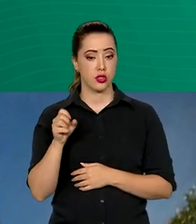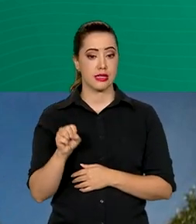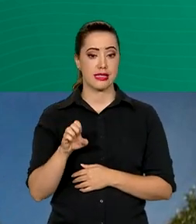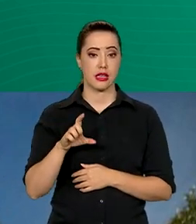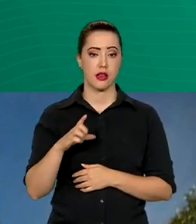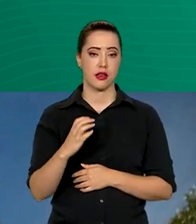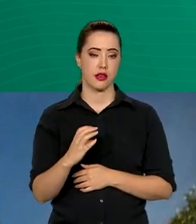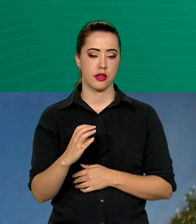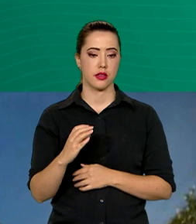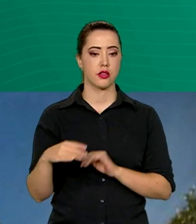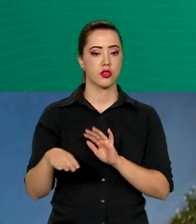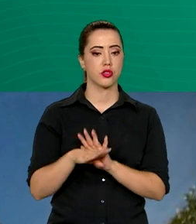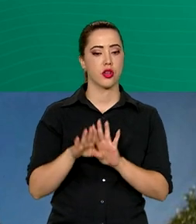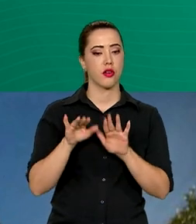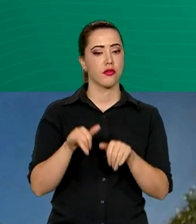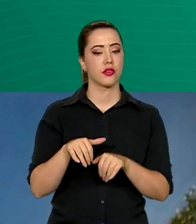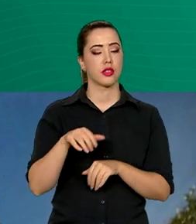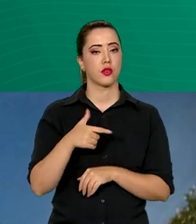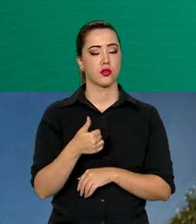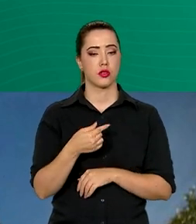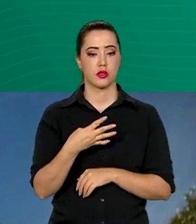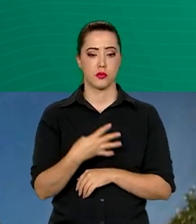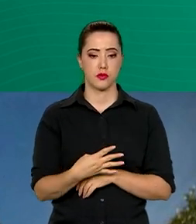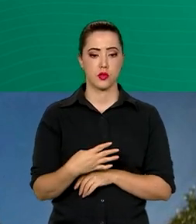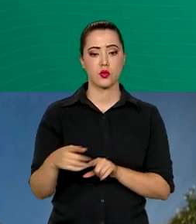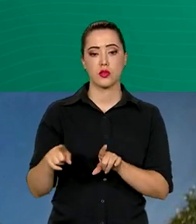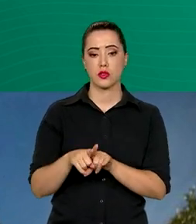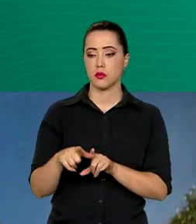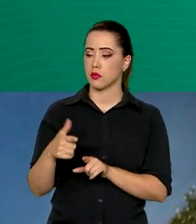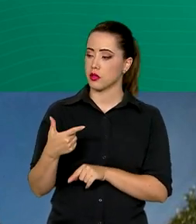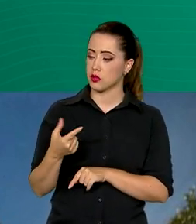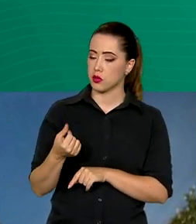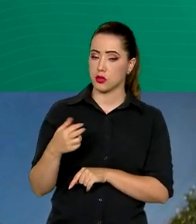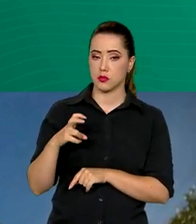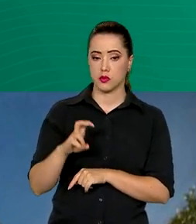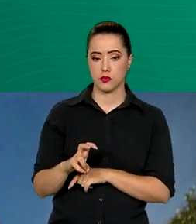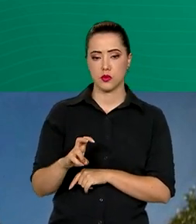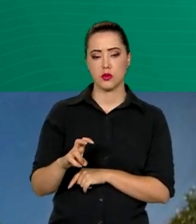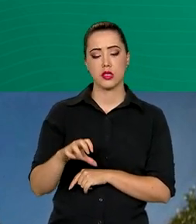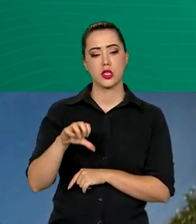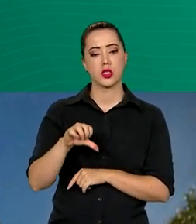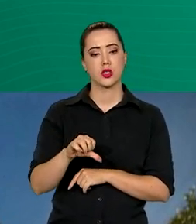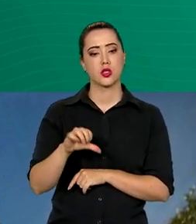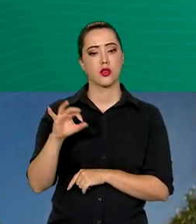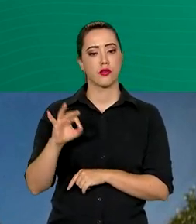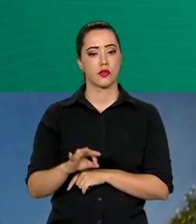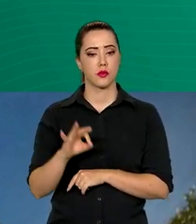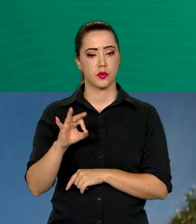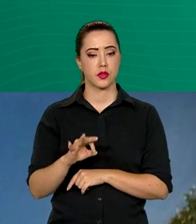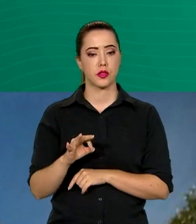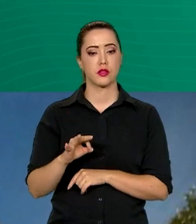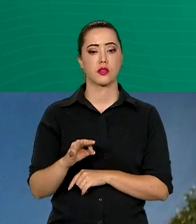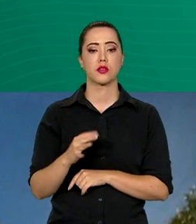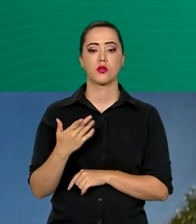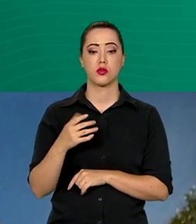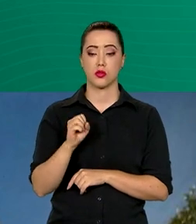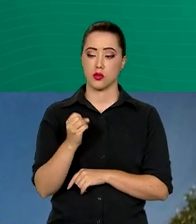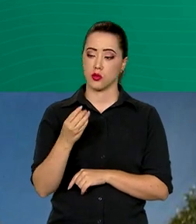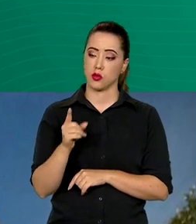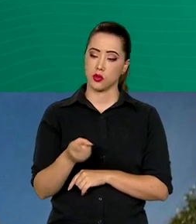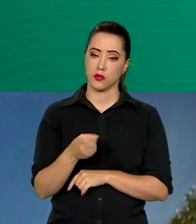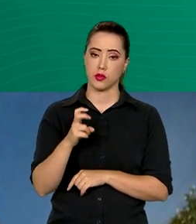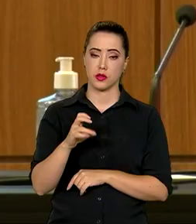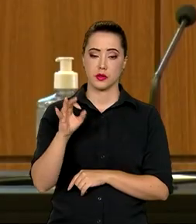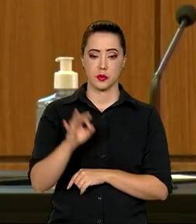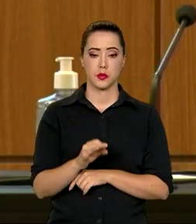chega ao final de 2024 e de 2025 em 9% e em 8,5%